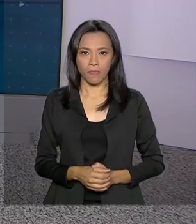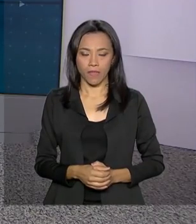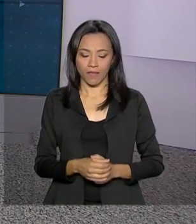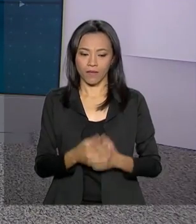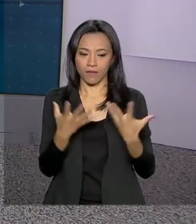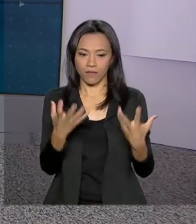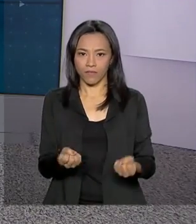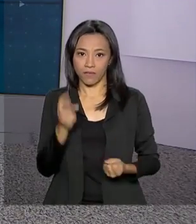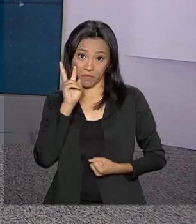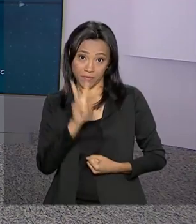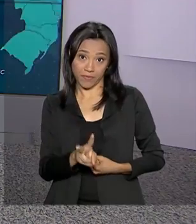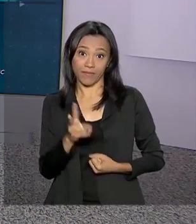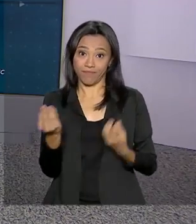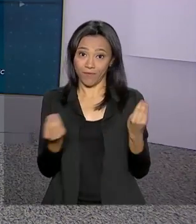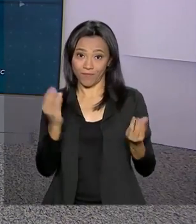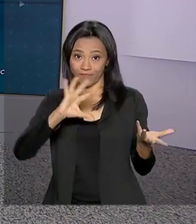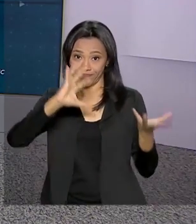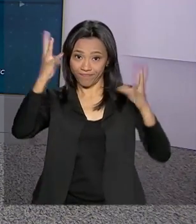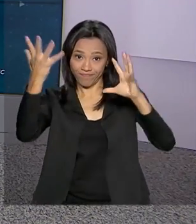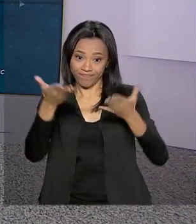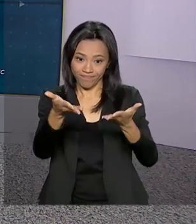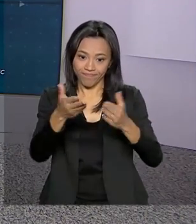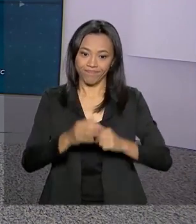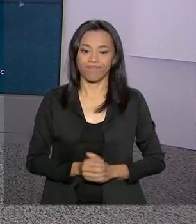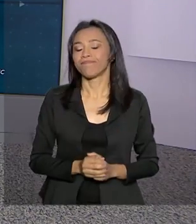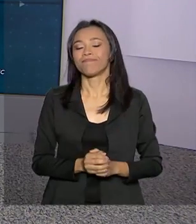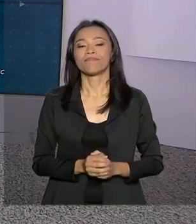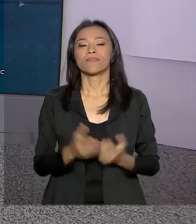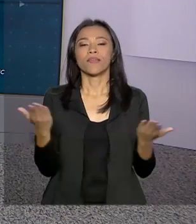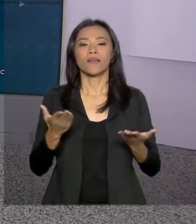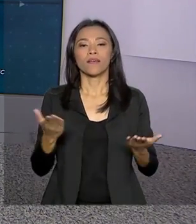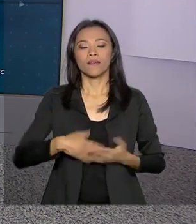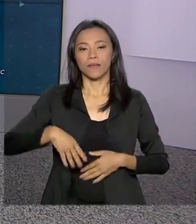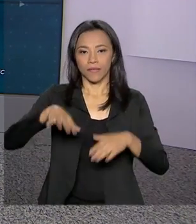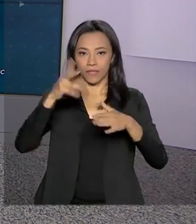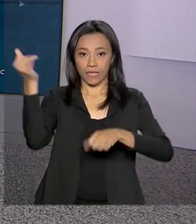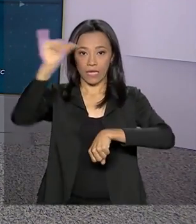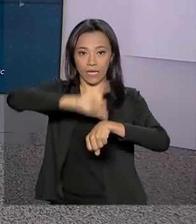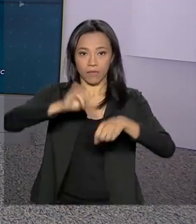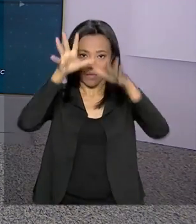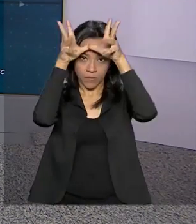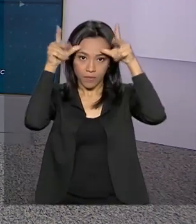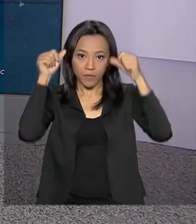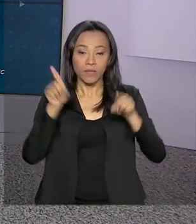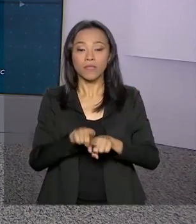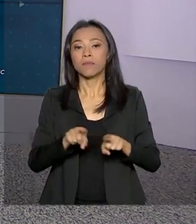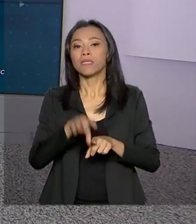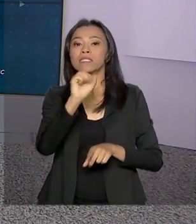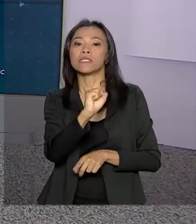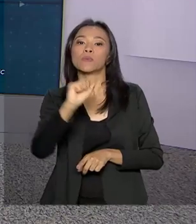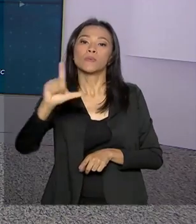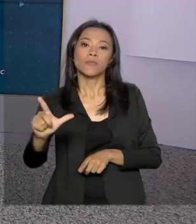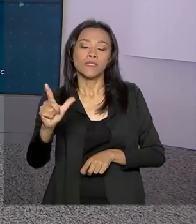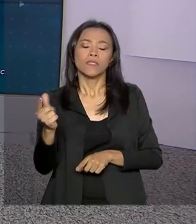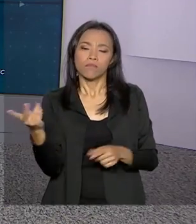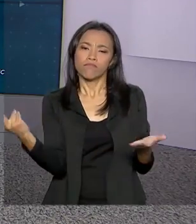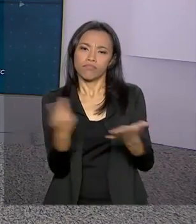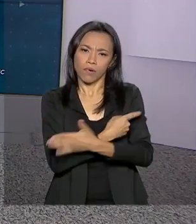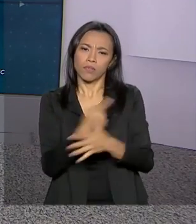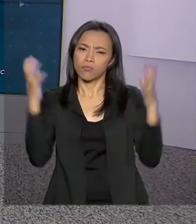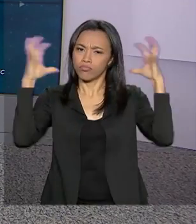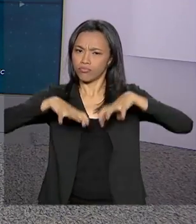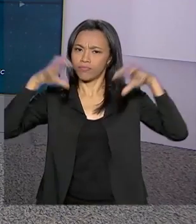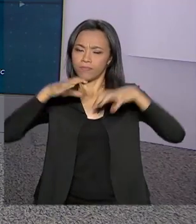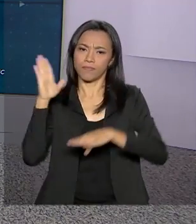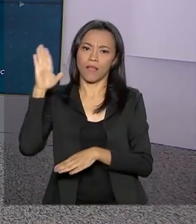Vamos, então, ao nosso mapa. Olha só, em Rio Branco e São Luís, nós temos possibilidade de pancadas de chuva